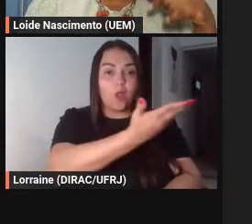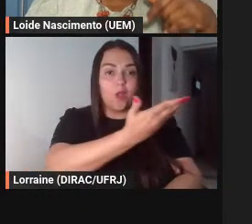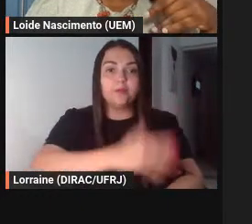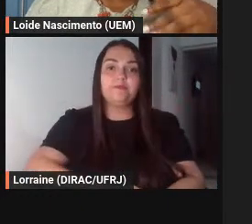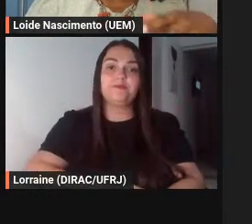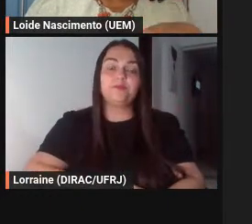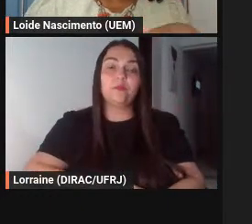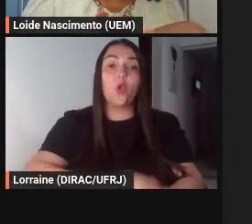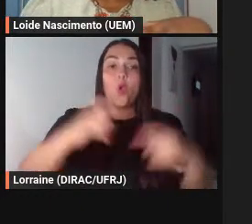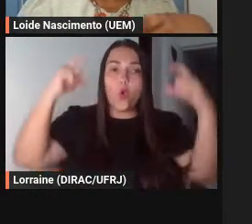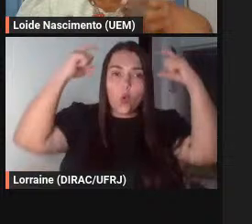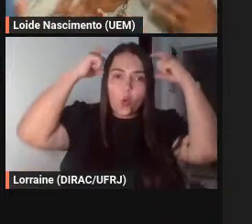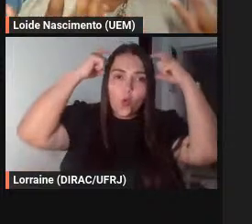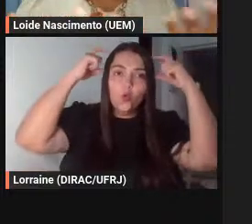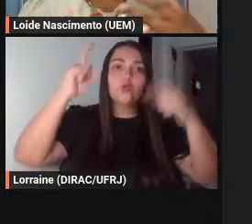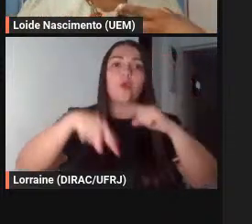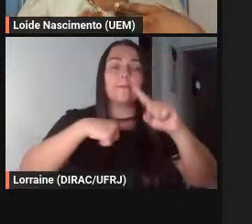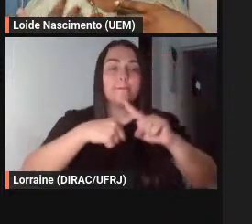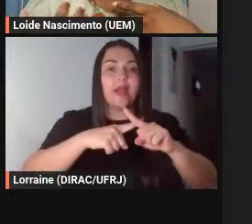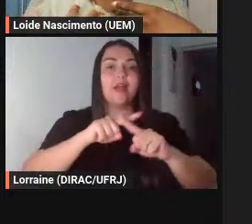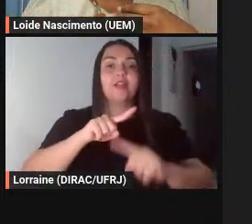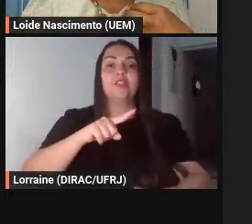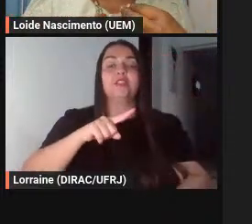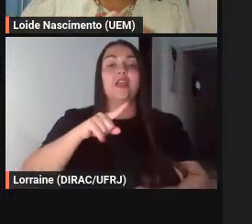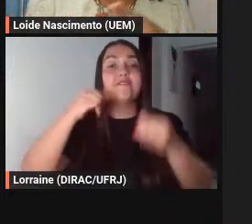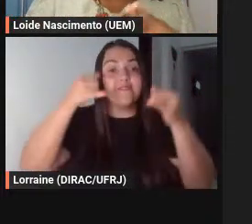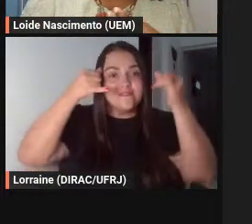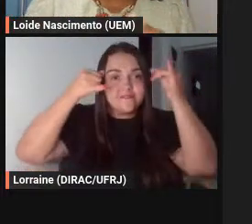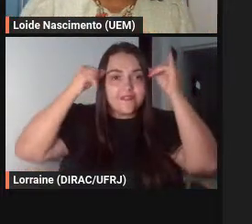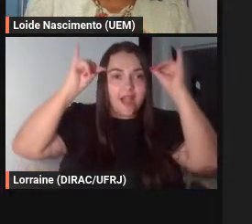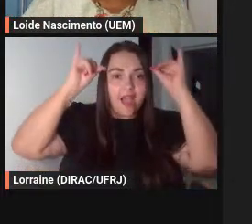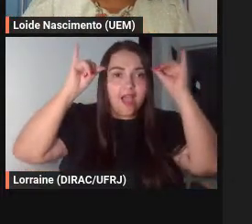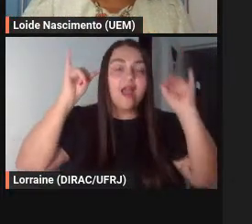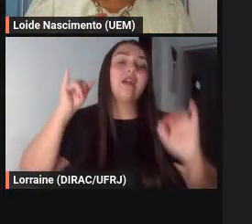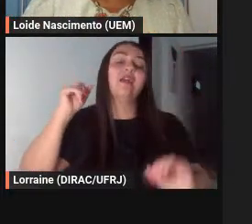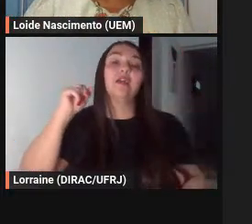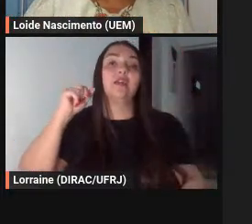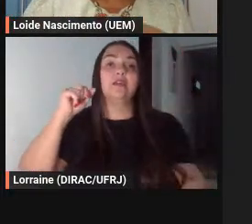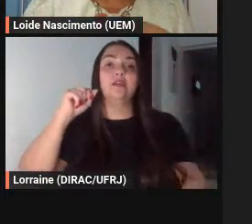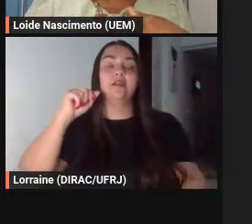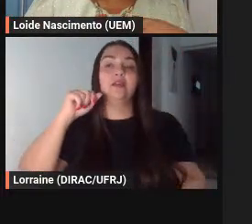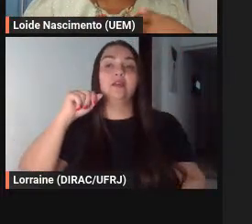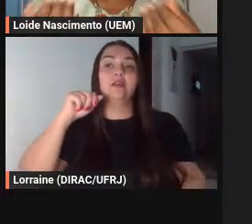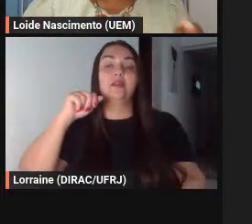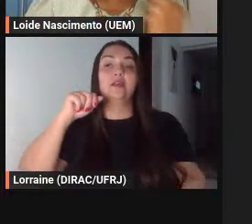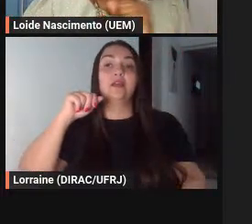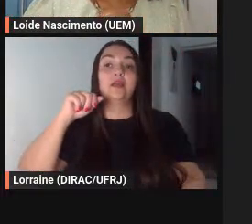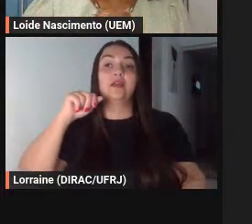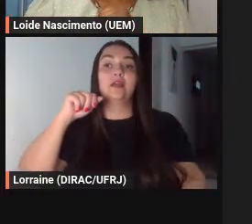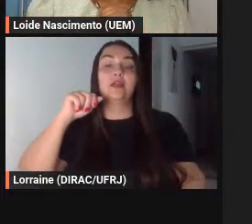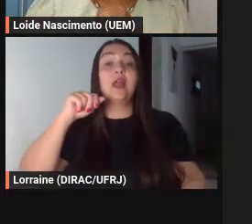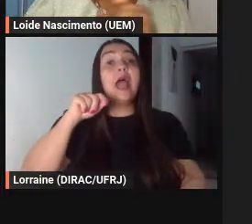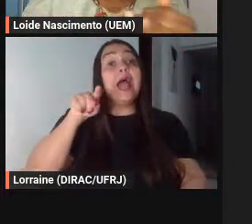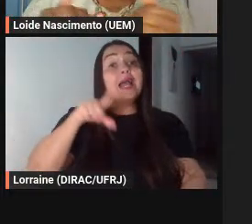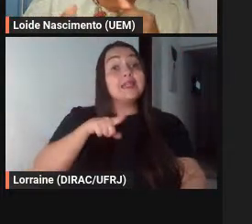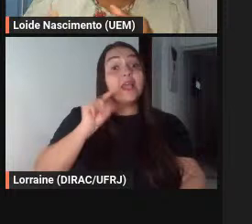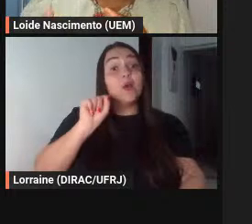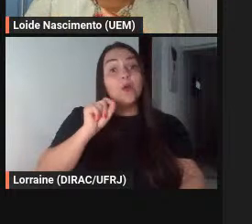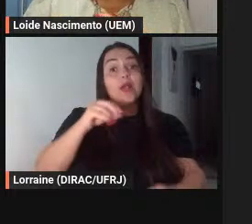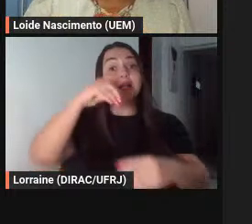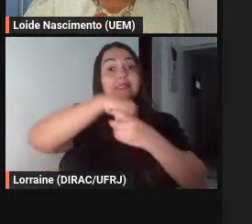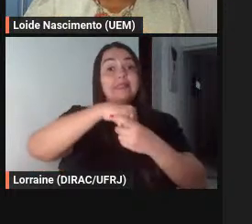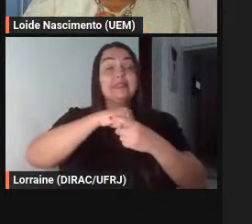vaca seria também animais com com sentido alegórico que traz um código alegórico